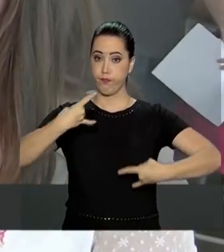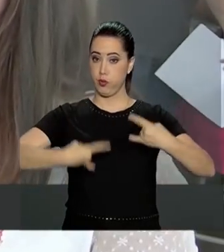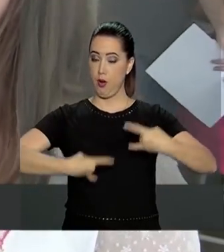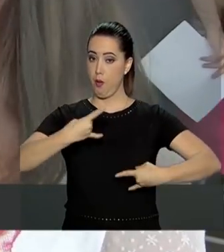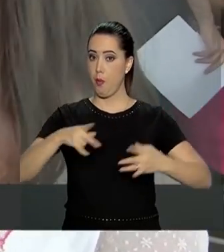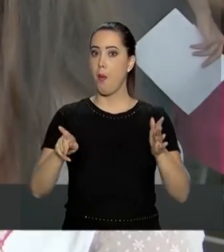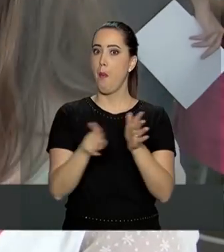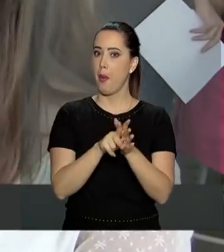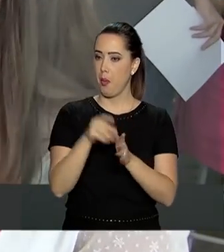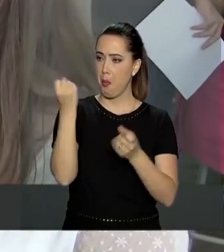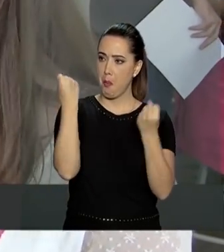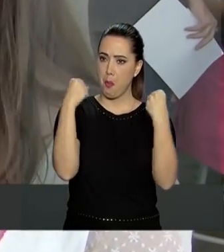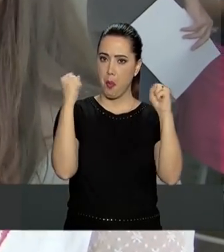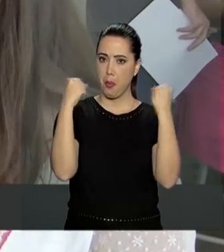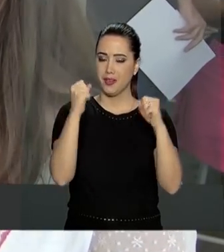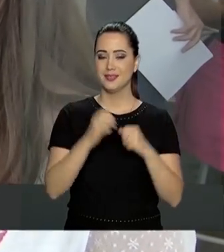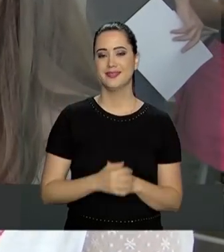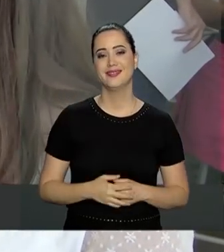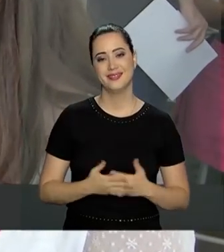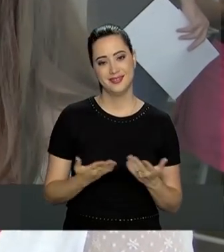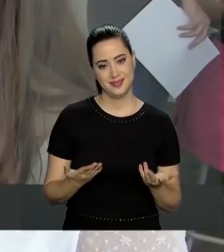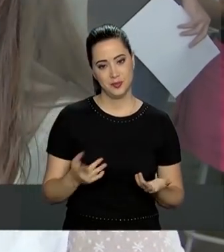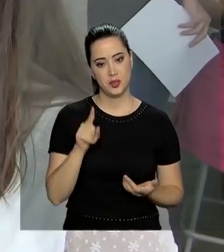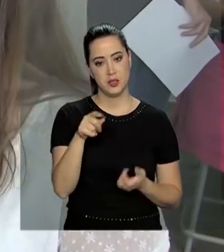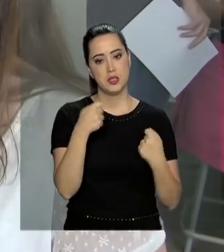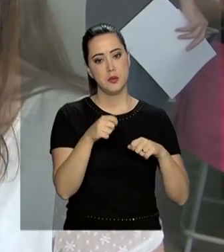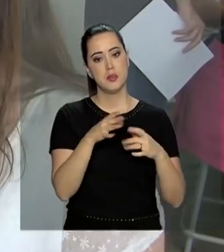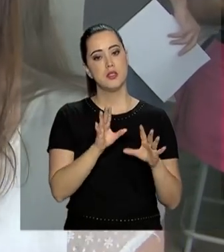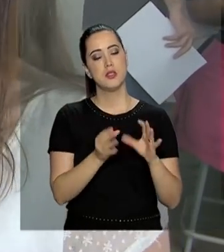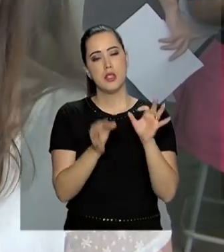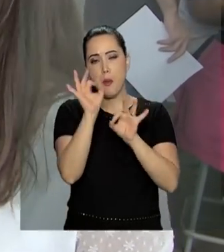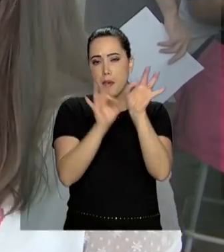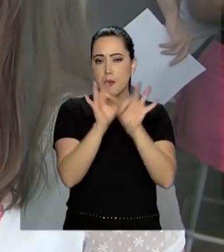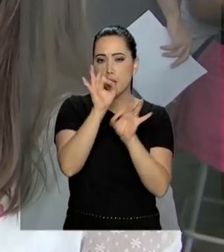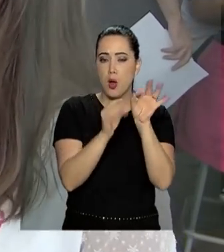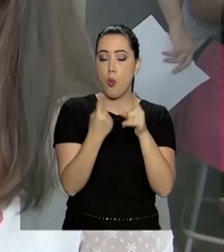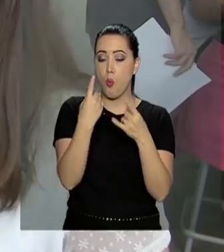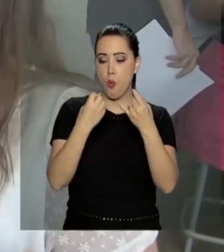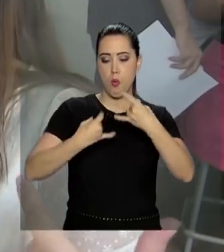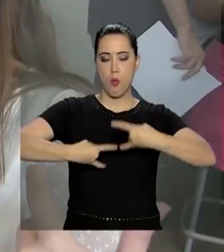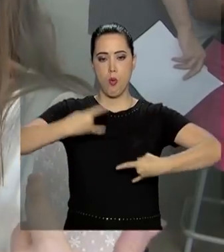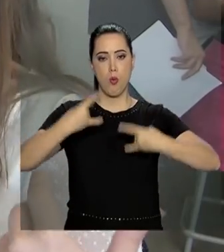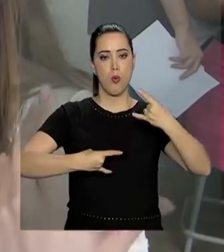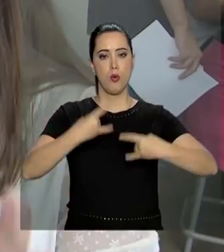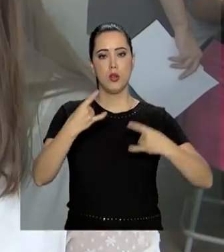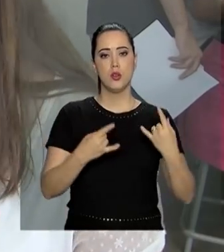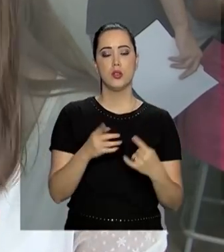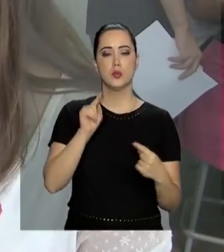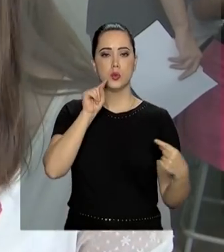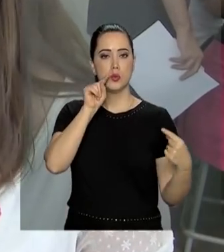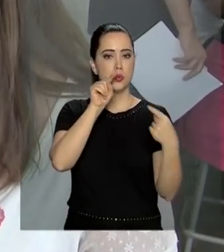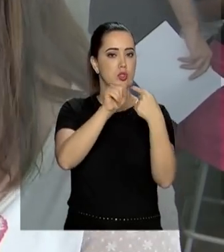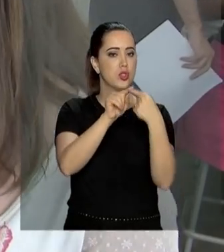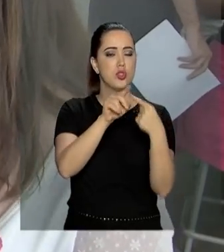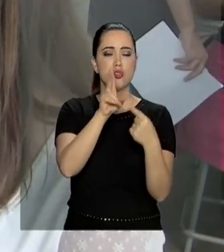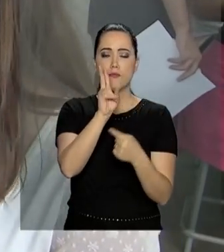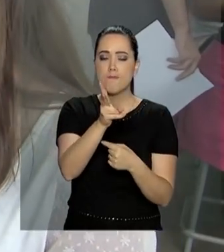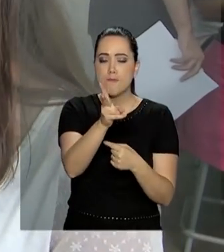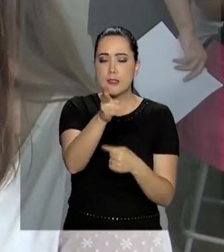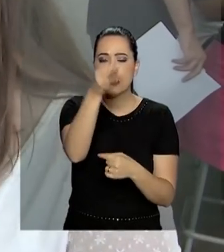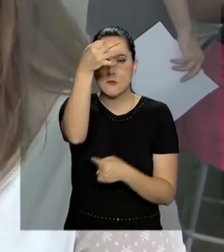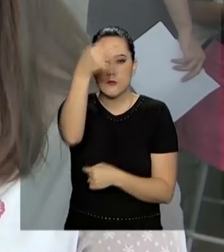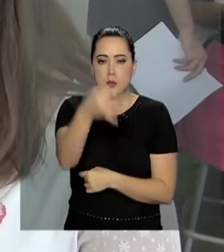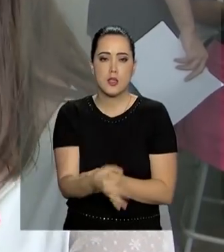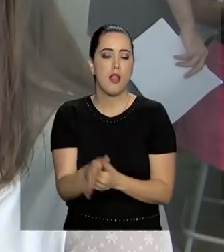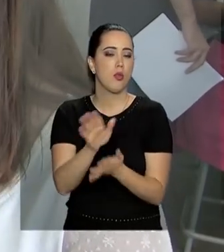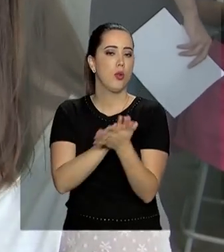o seu robô, fazer uma programação para ele e o objetivo é você passar por todo o circuito sem conseguir cometer um erro, sem você cometer